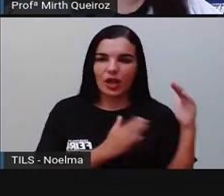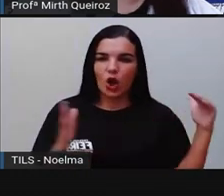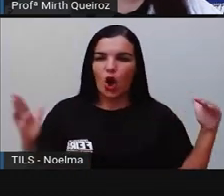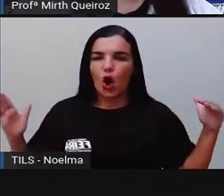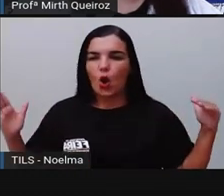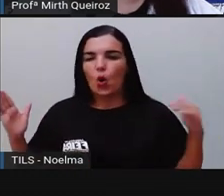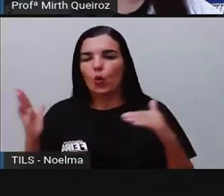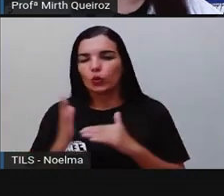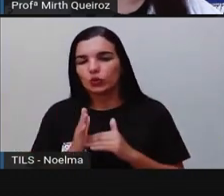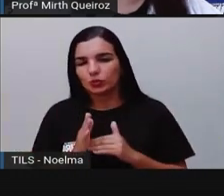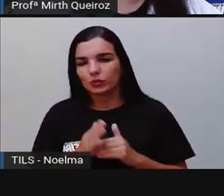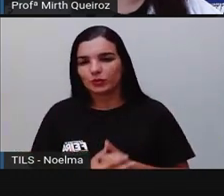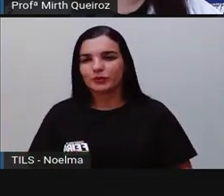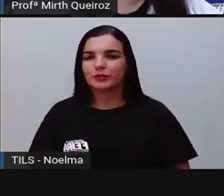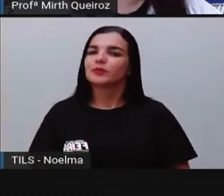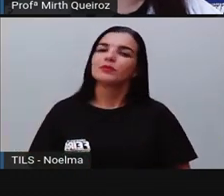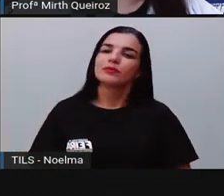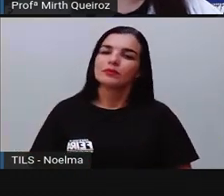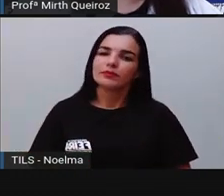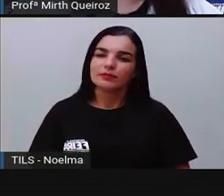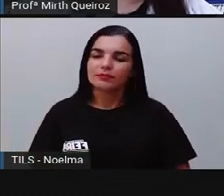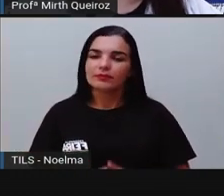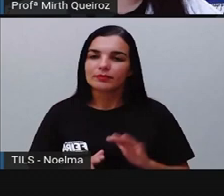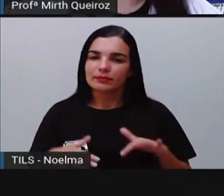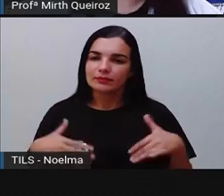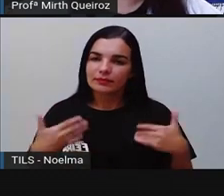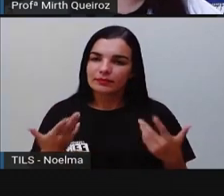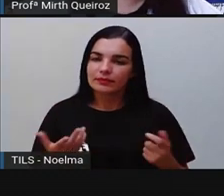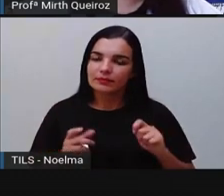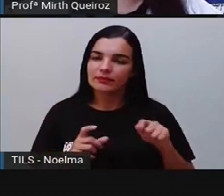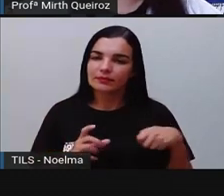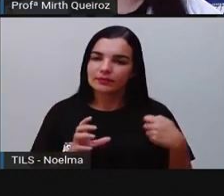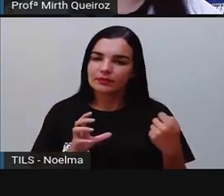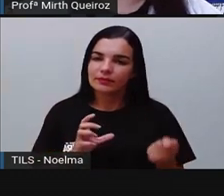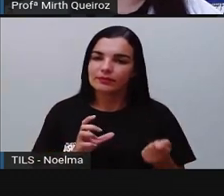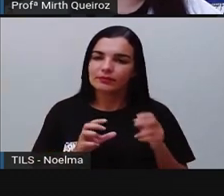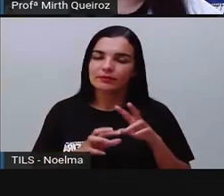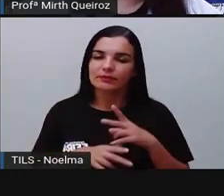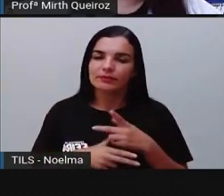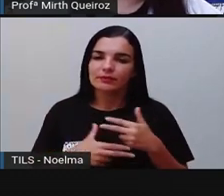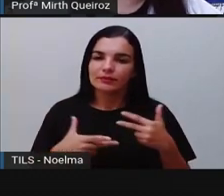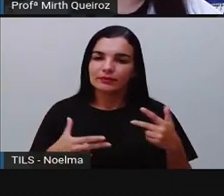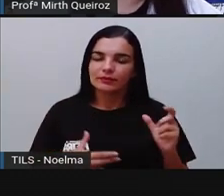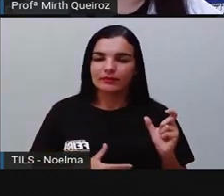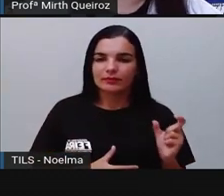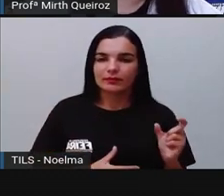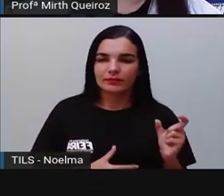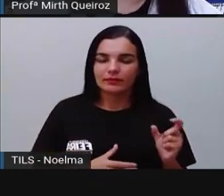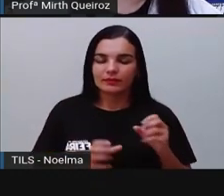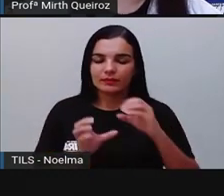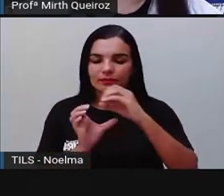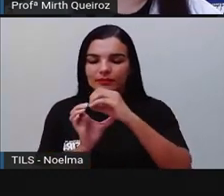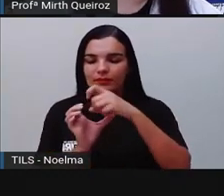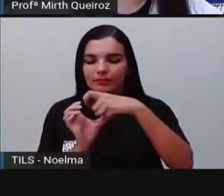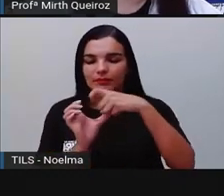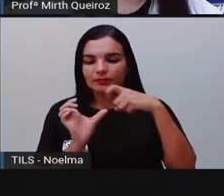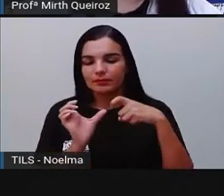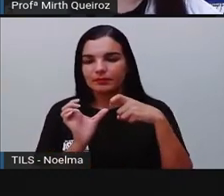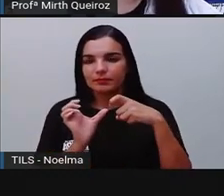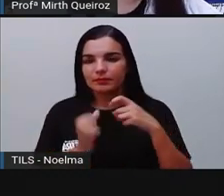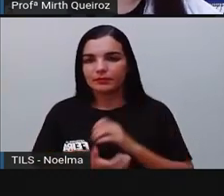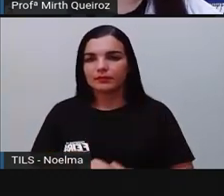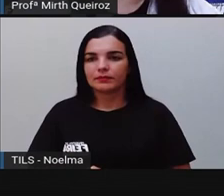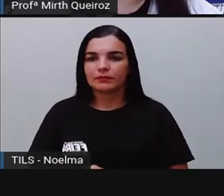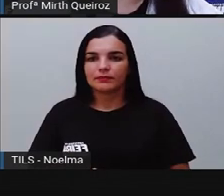último. Por ser a última sílaba, se trata, a sílaba tônica, então se trata de uma palavra oxítona.